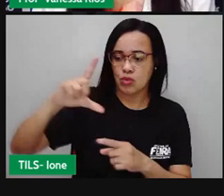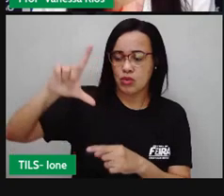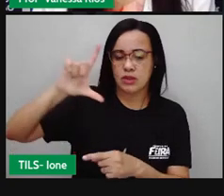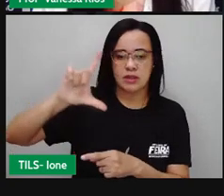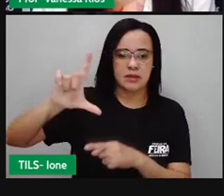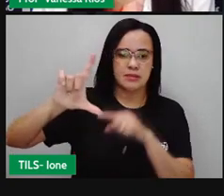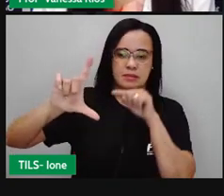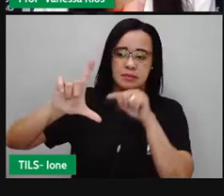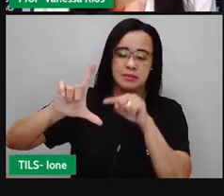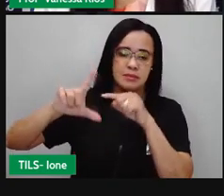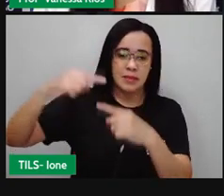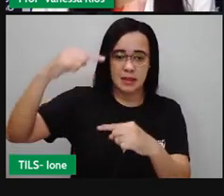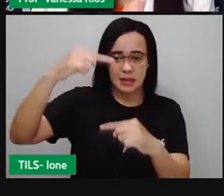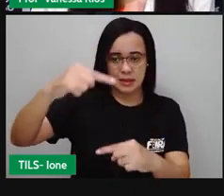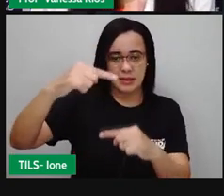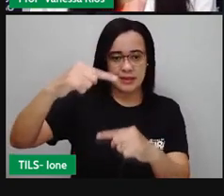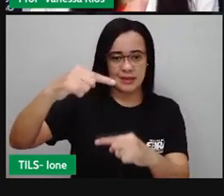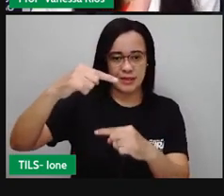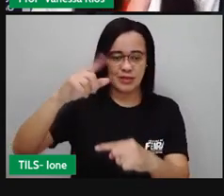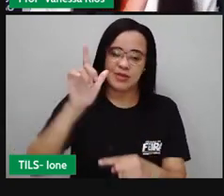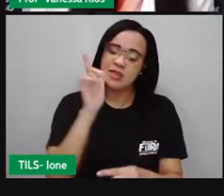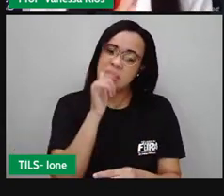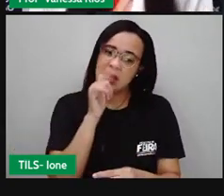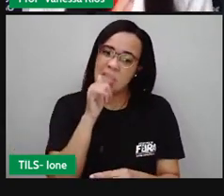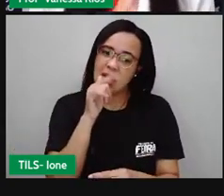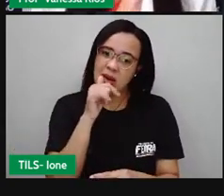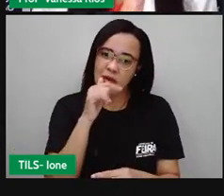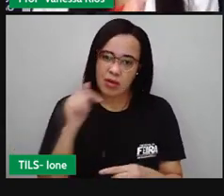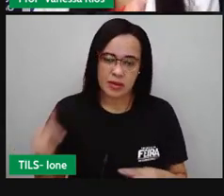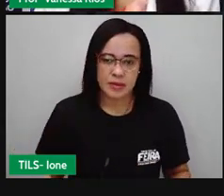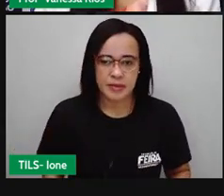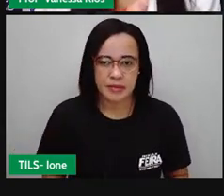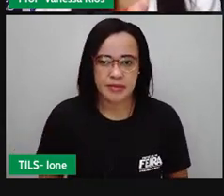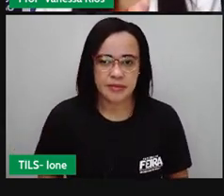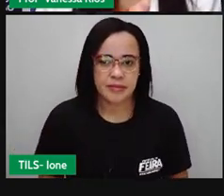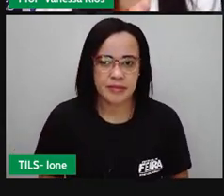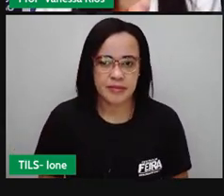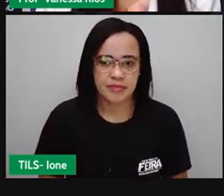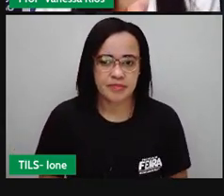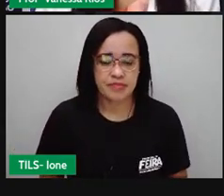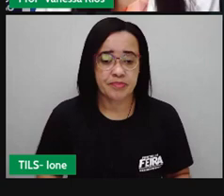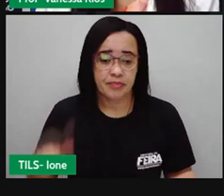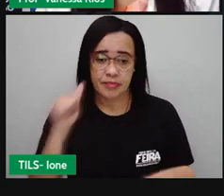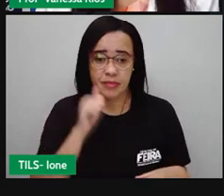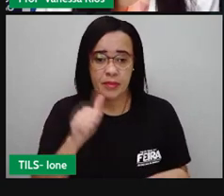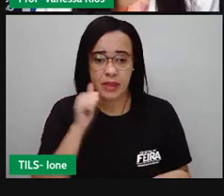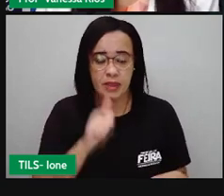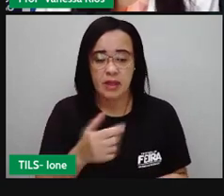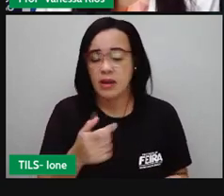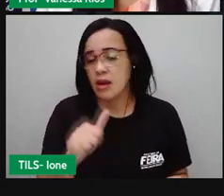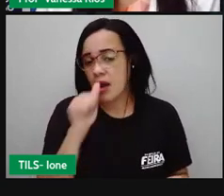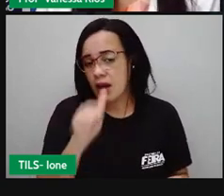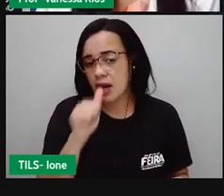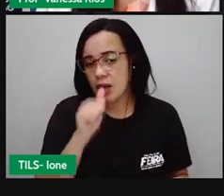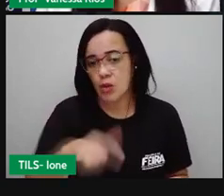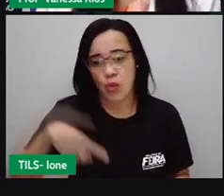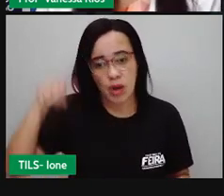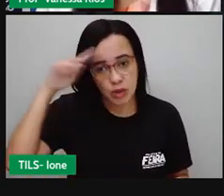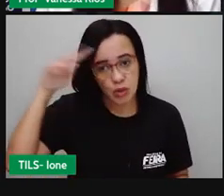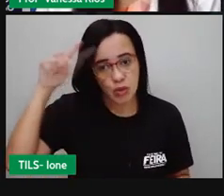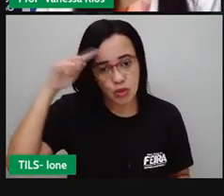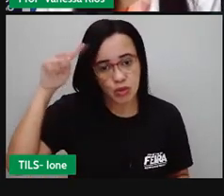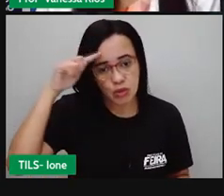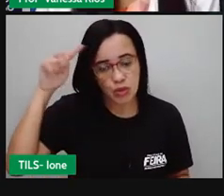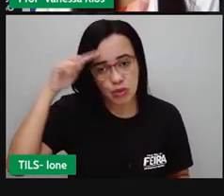E aí, outro desafio. A Sofia bebe água todos os dias numa garrafa com capacidade para